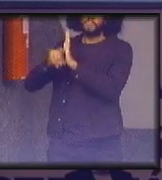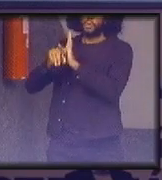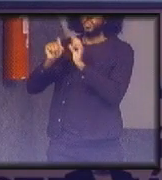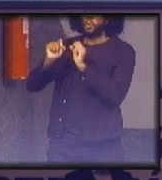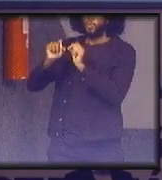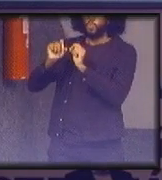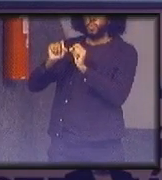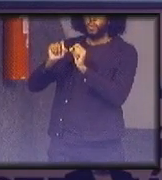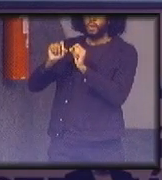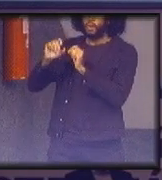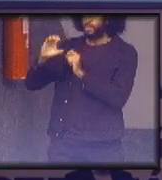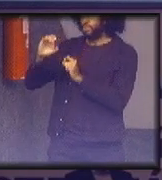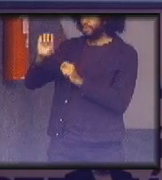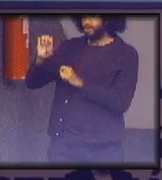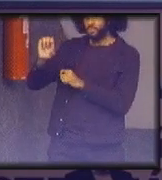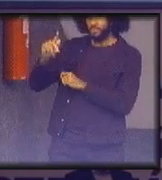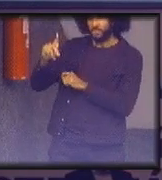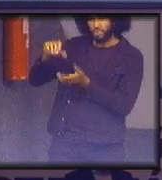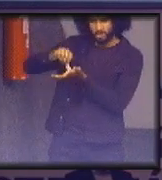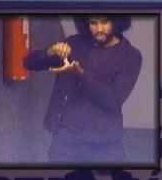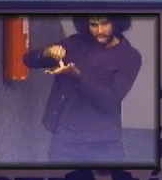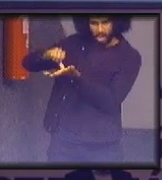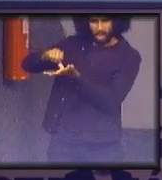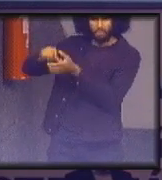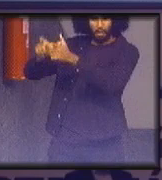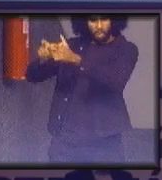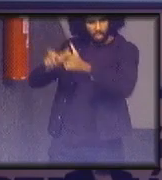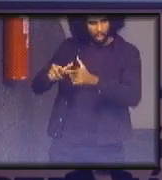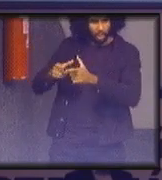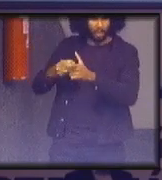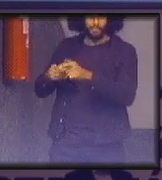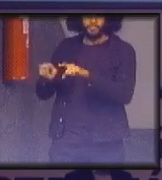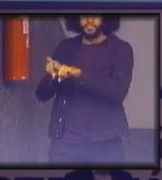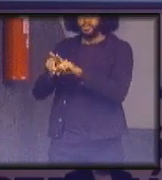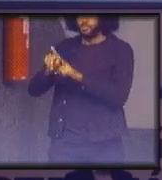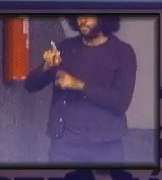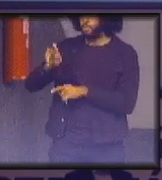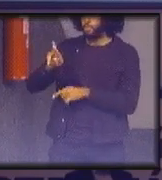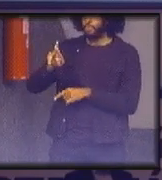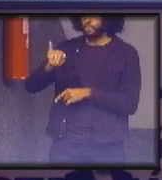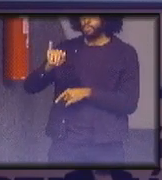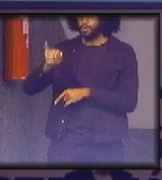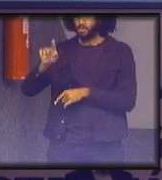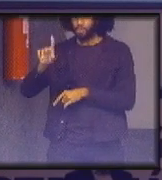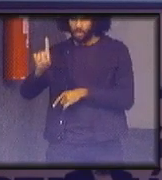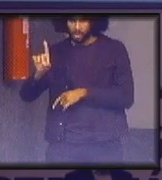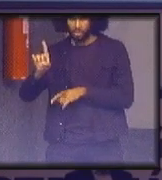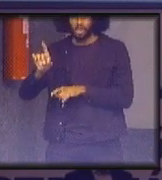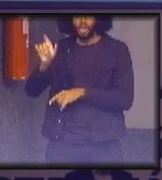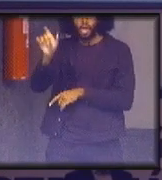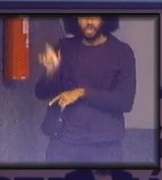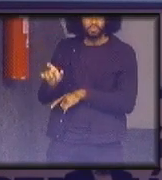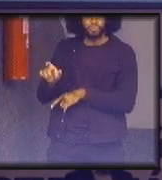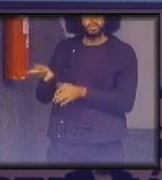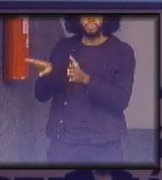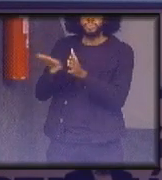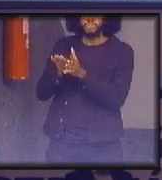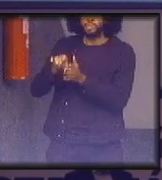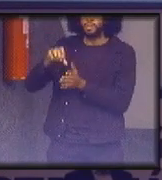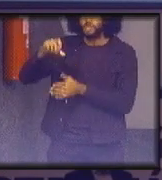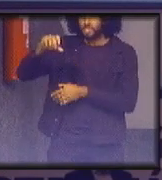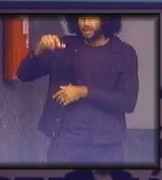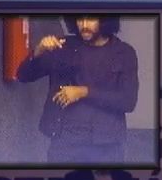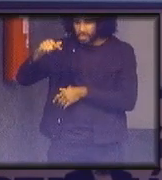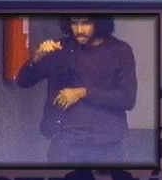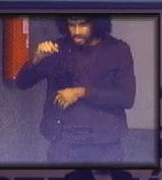código de endereçamento postal o grid ou seja porque essas pessoas vão chegar às 7 horas da noite todo mundo